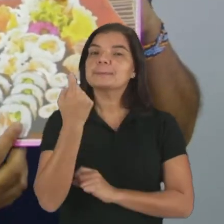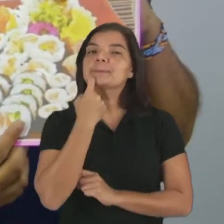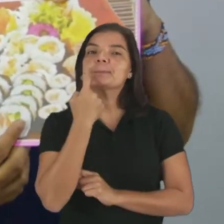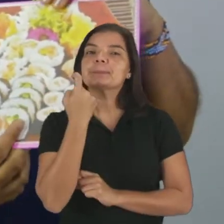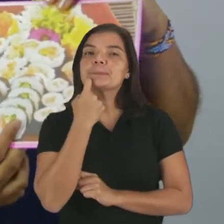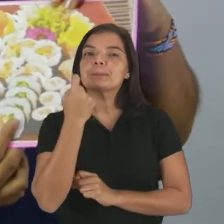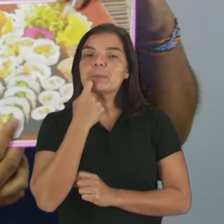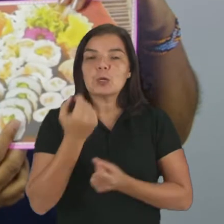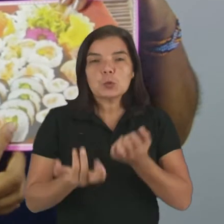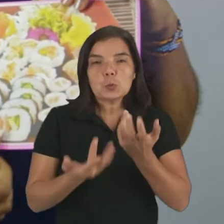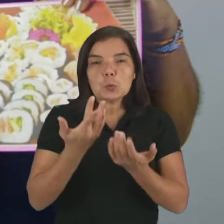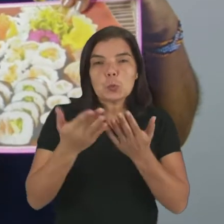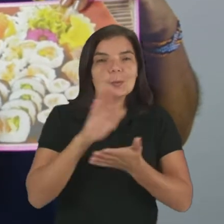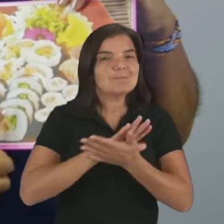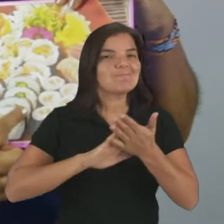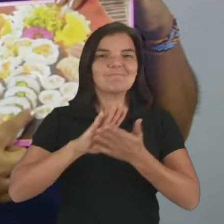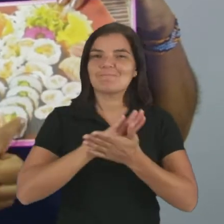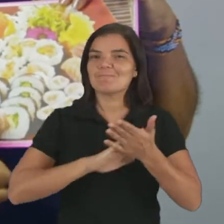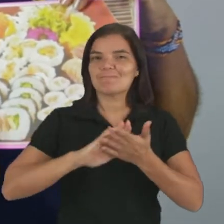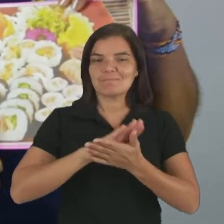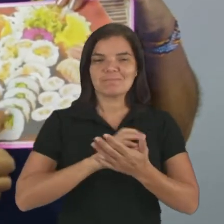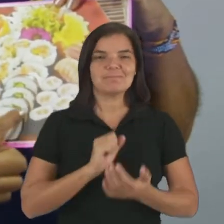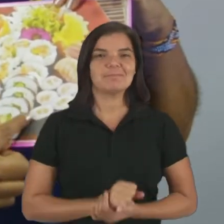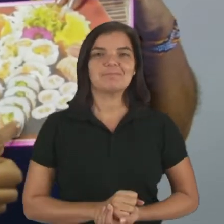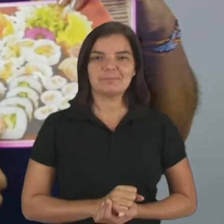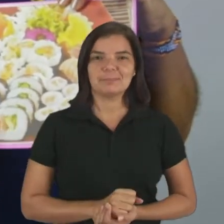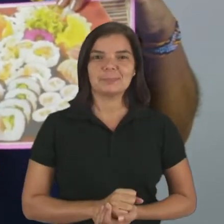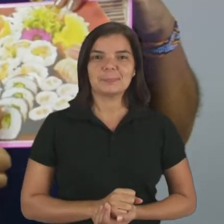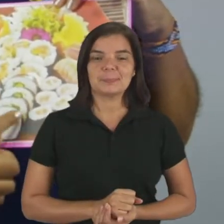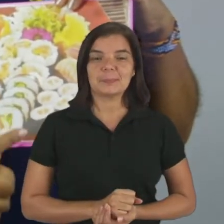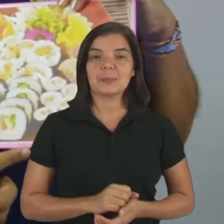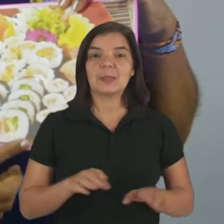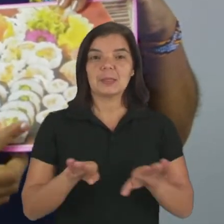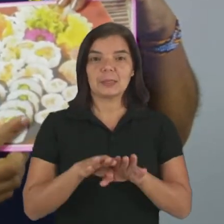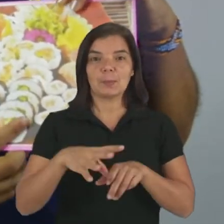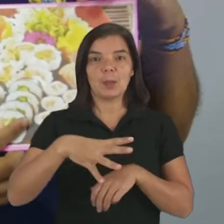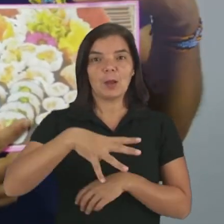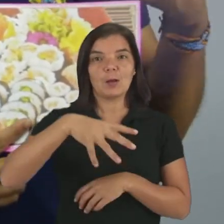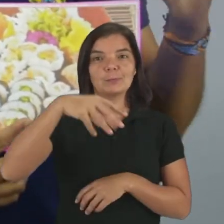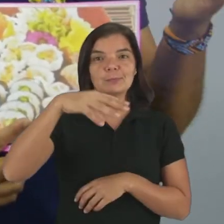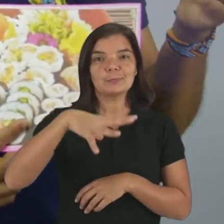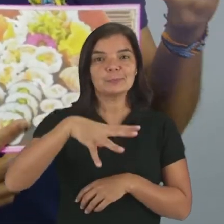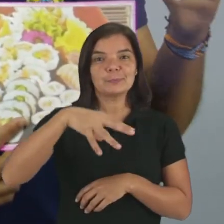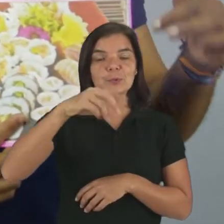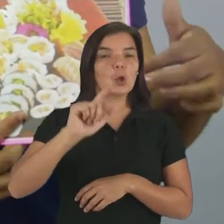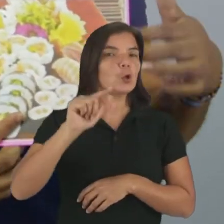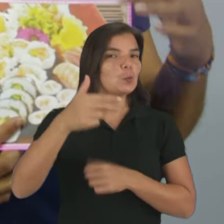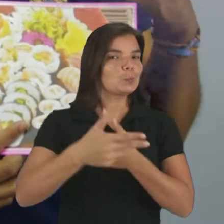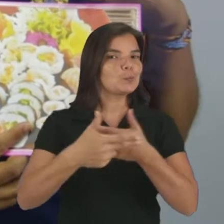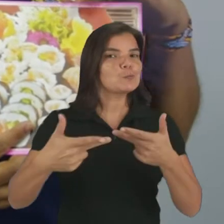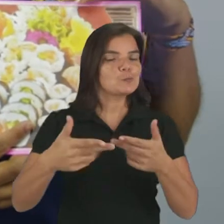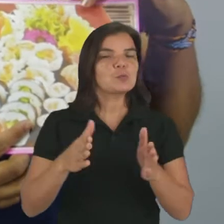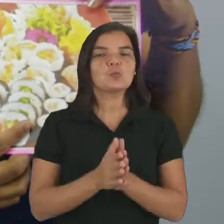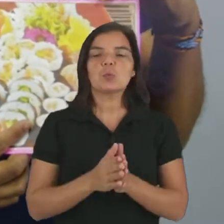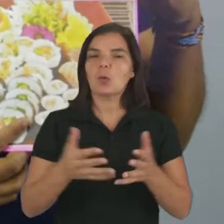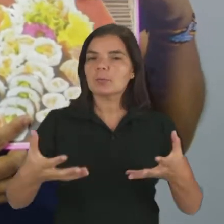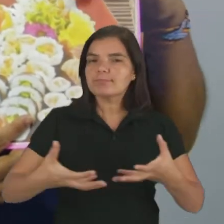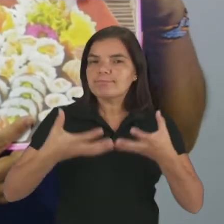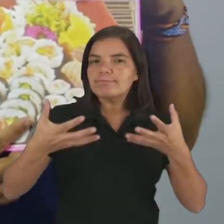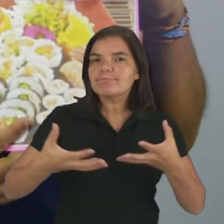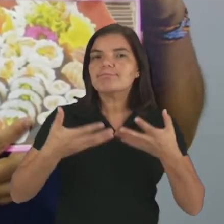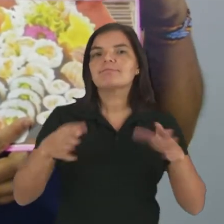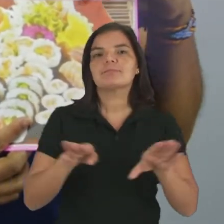cru e algas e outras coisinhas, né? Alguns legumes,